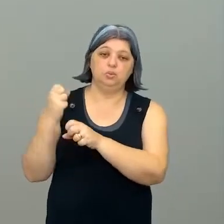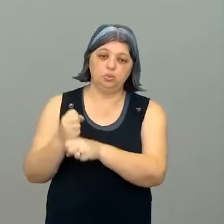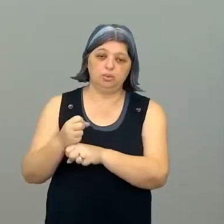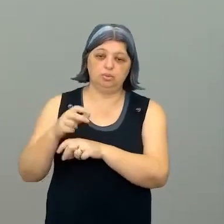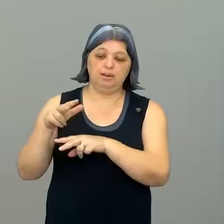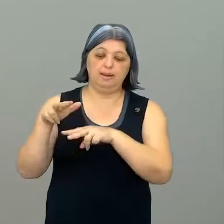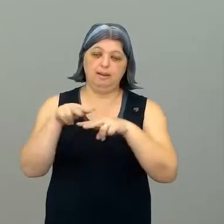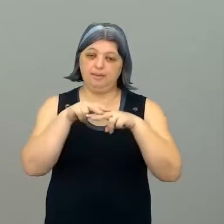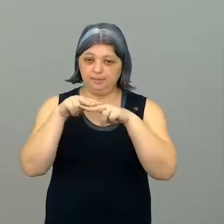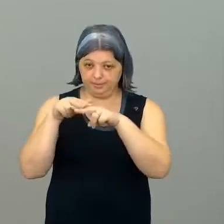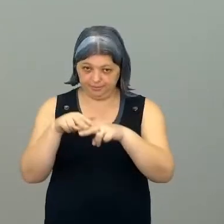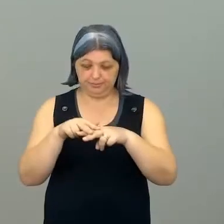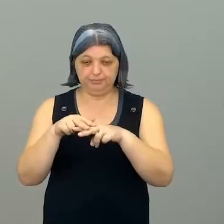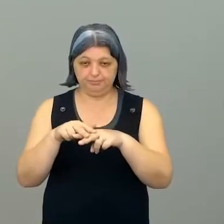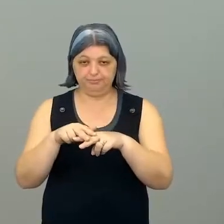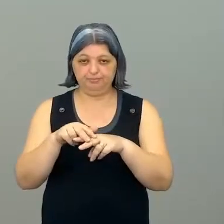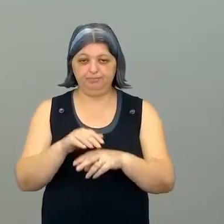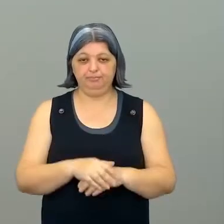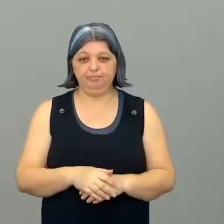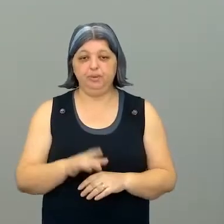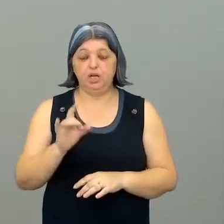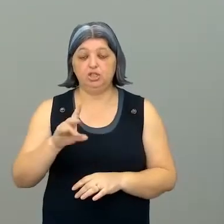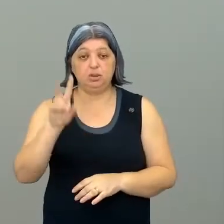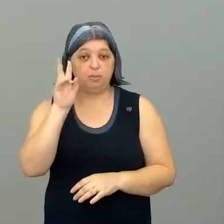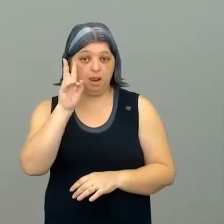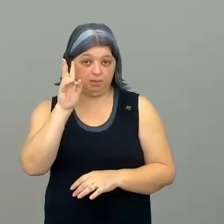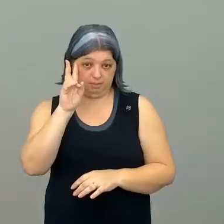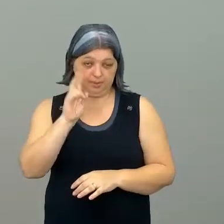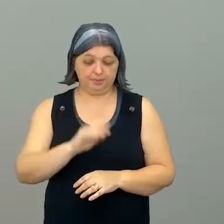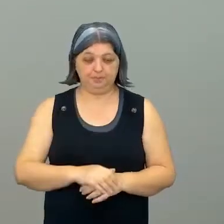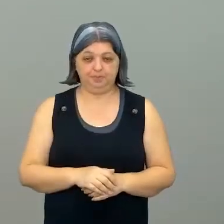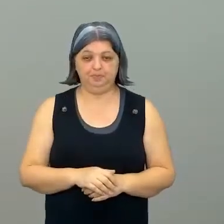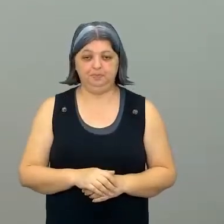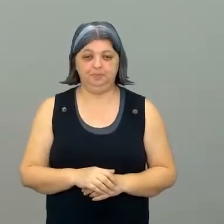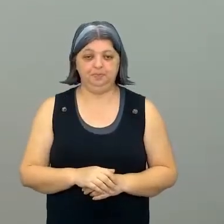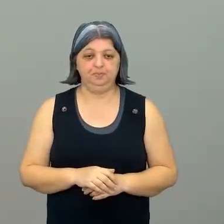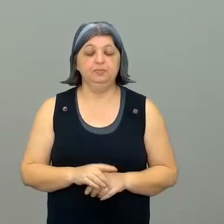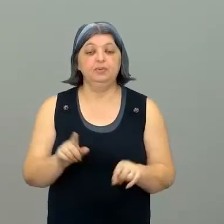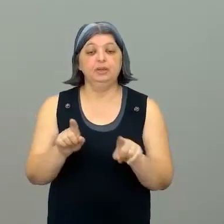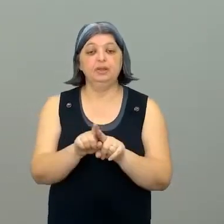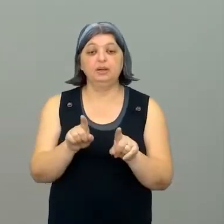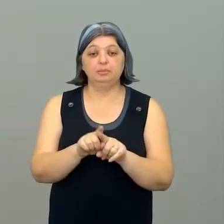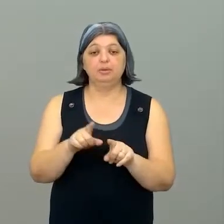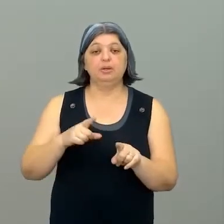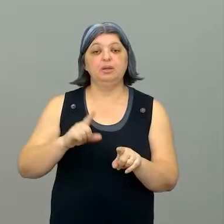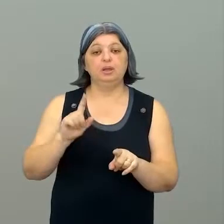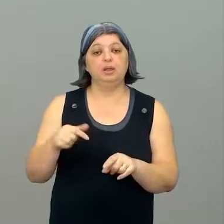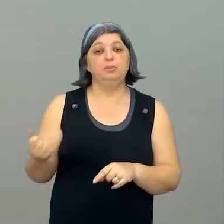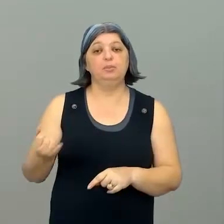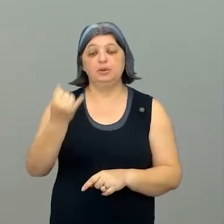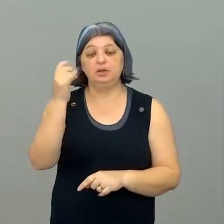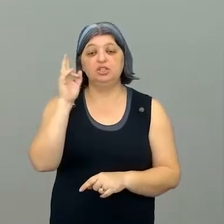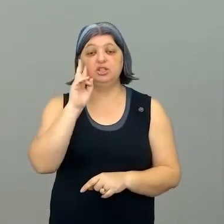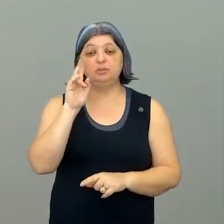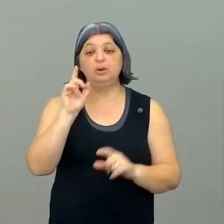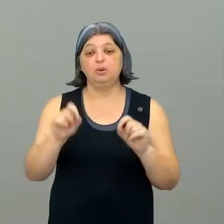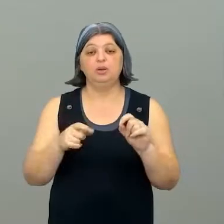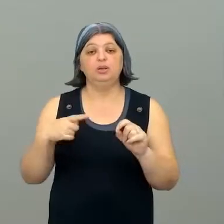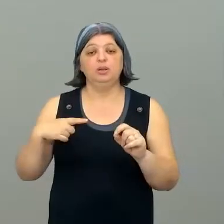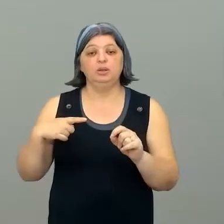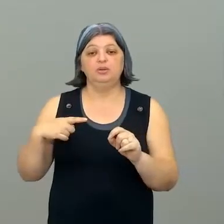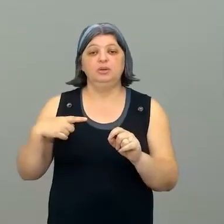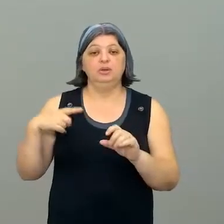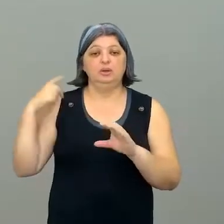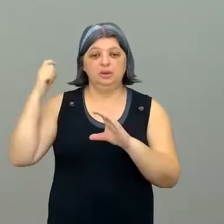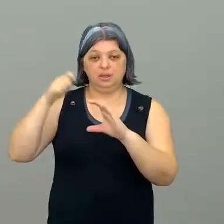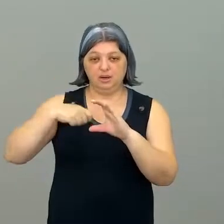agora, né, para a gente dar uma relembrada aí e também é importante lembrar que a gente gravou, a gente,